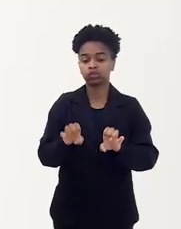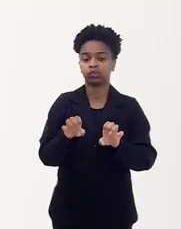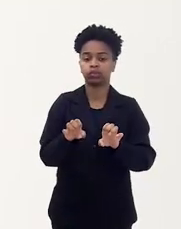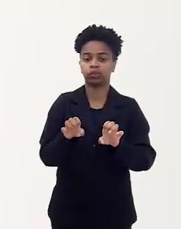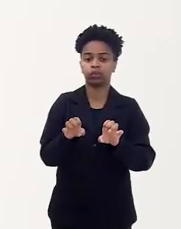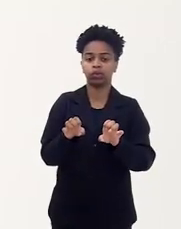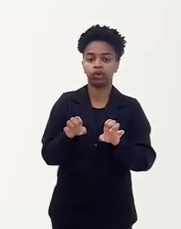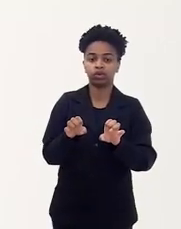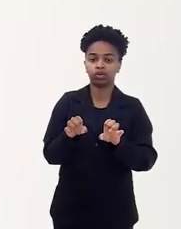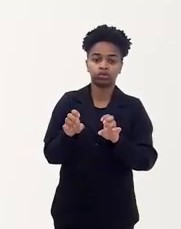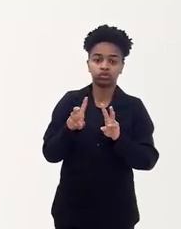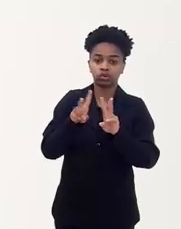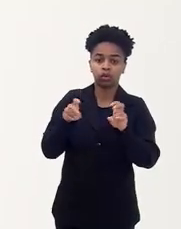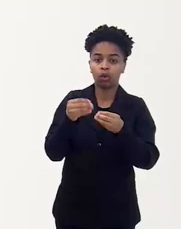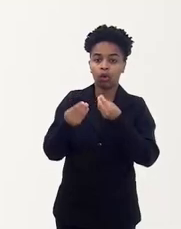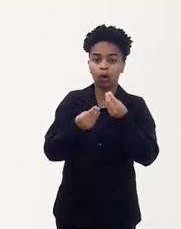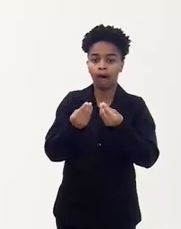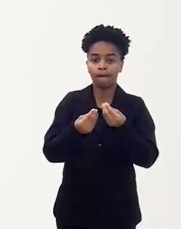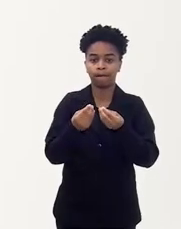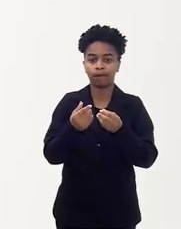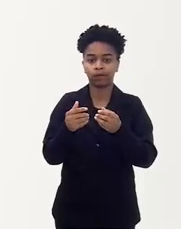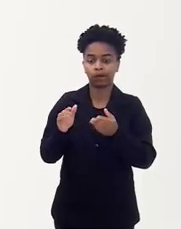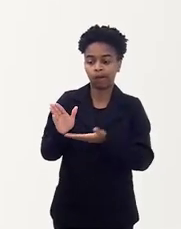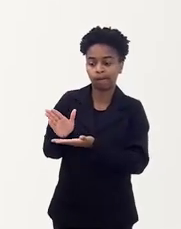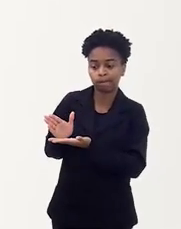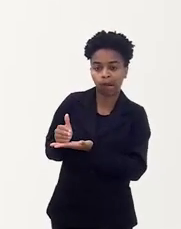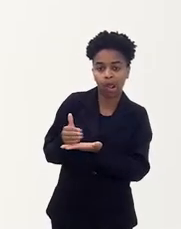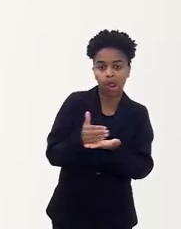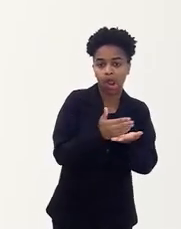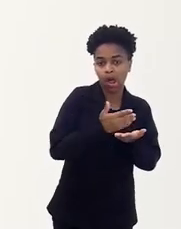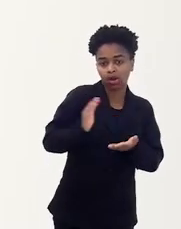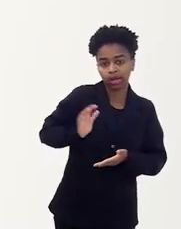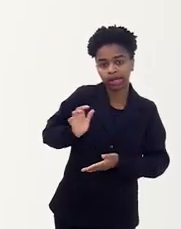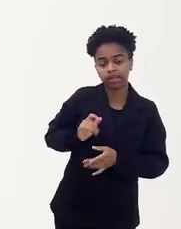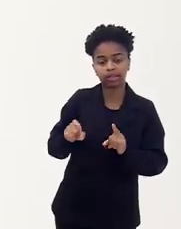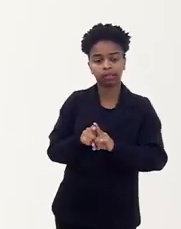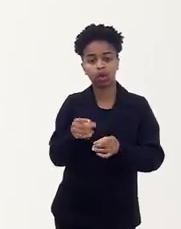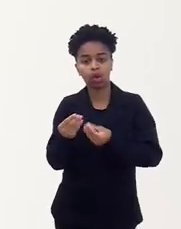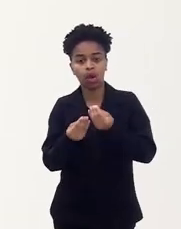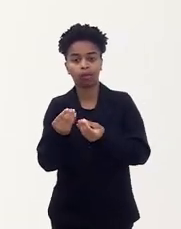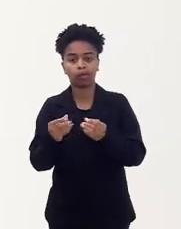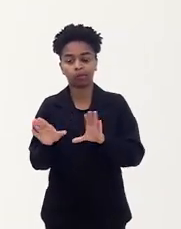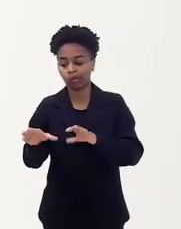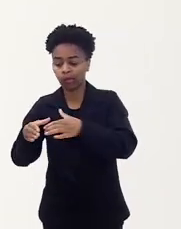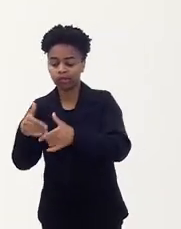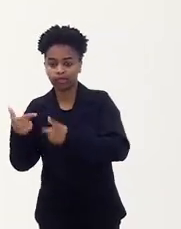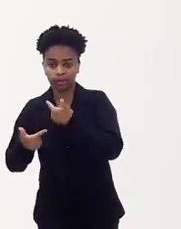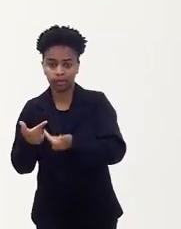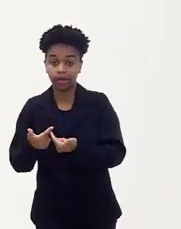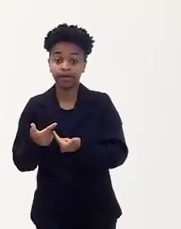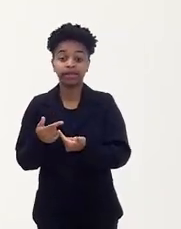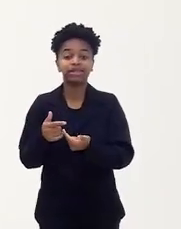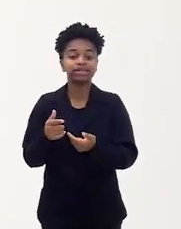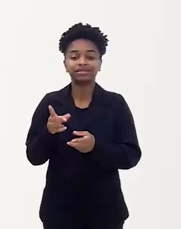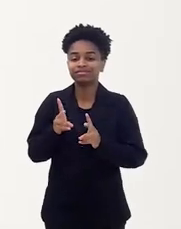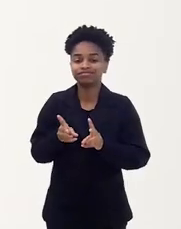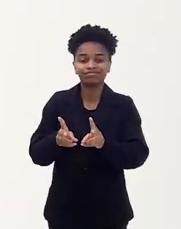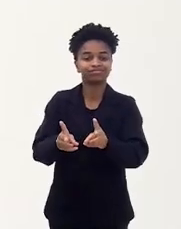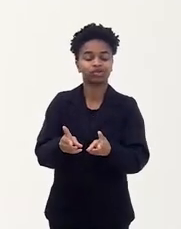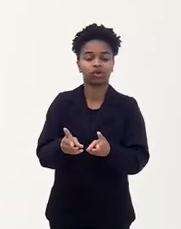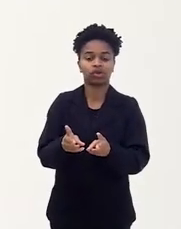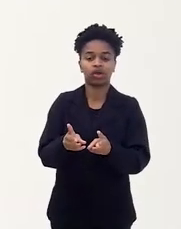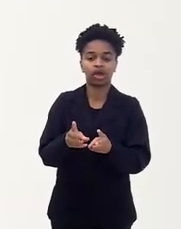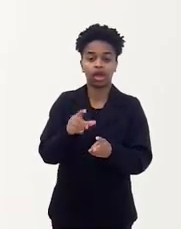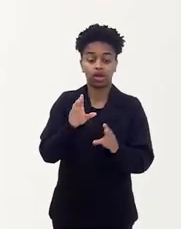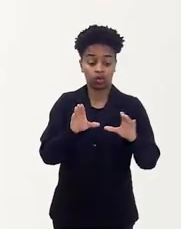dispersão de força de trabalho, de acumulação de produto do trabalho, garante que uma elite continue